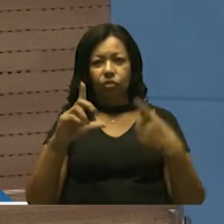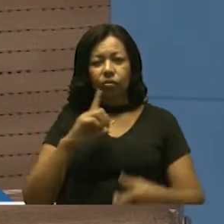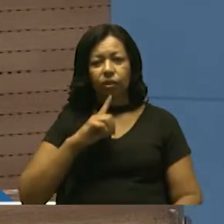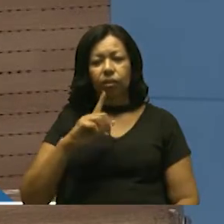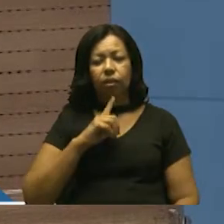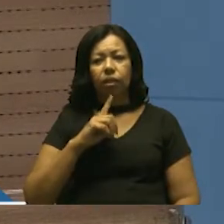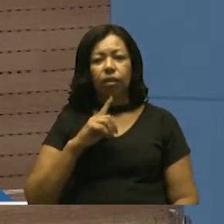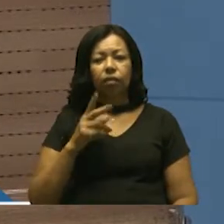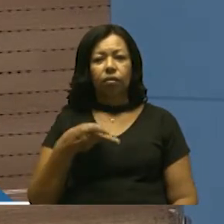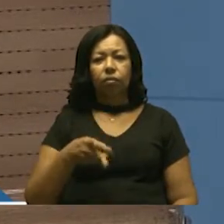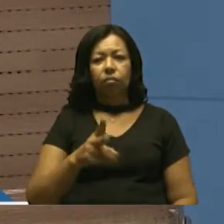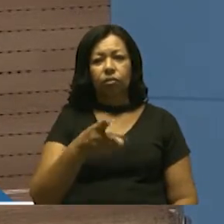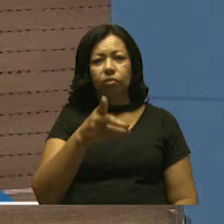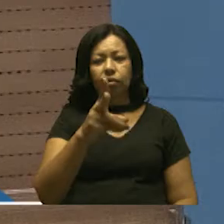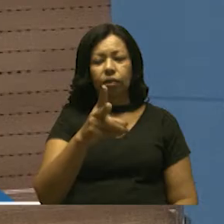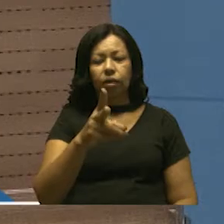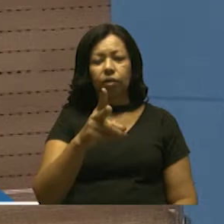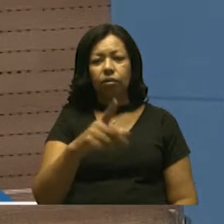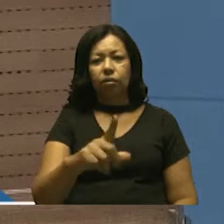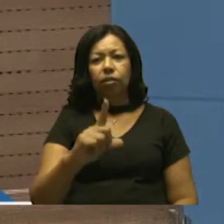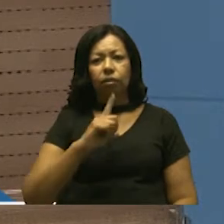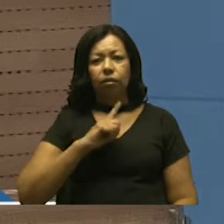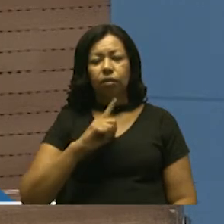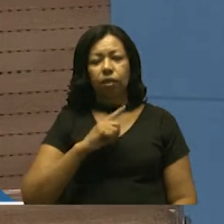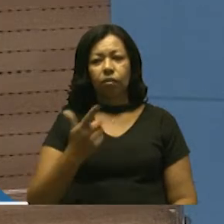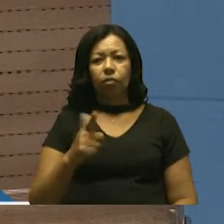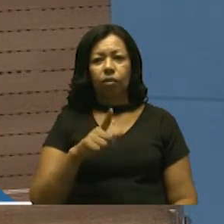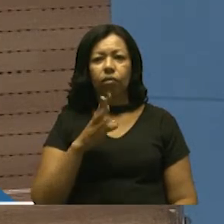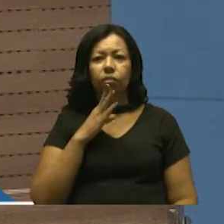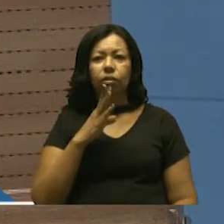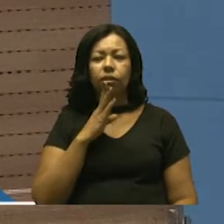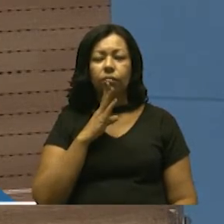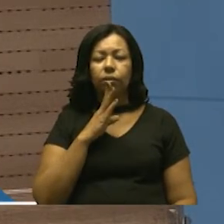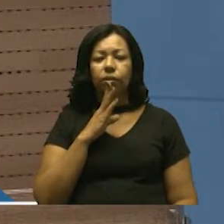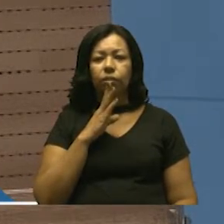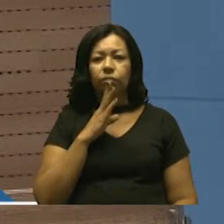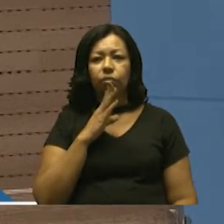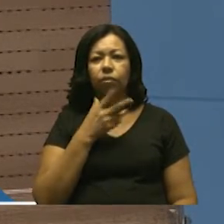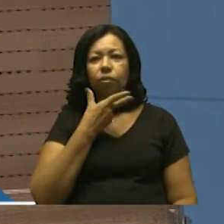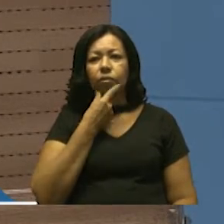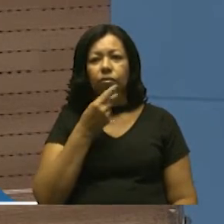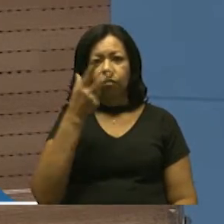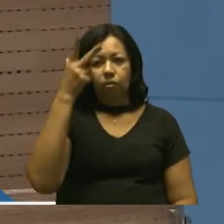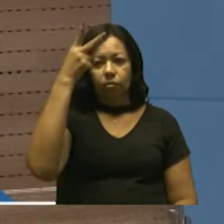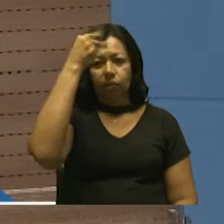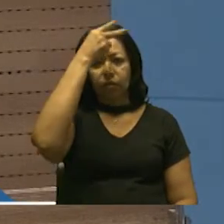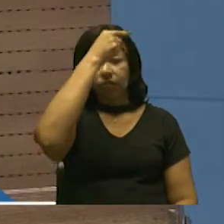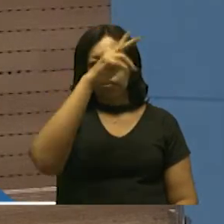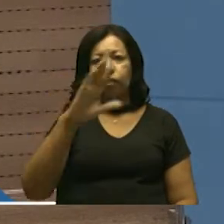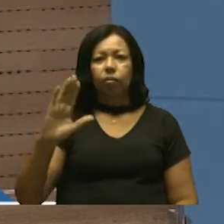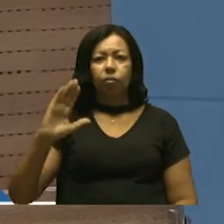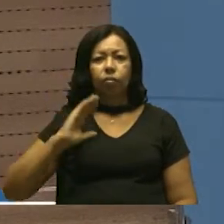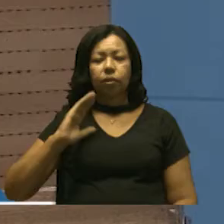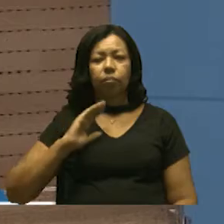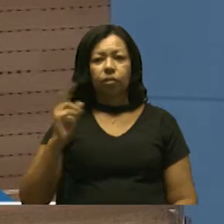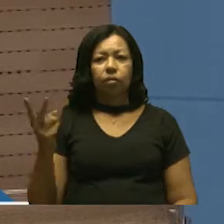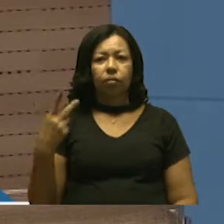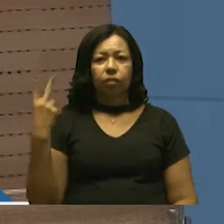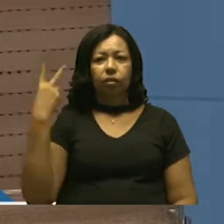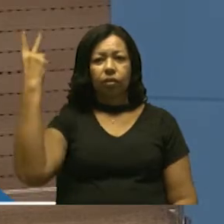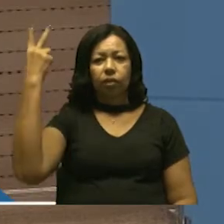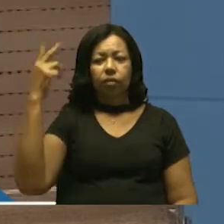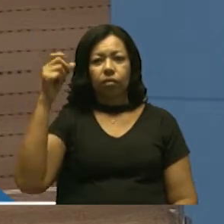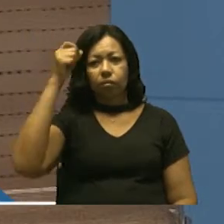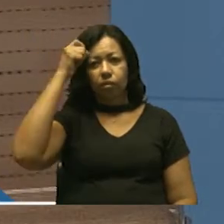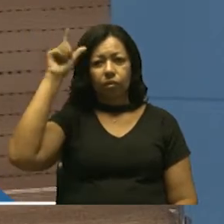a permanência, que haja o reconhecimento do nosso prefeito municipal quanto à valorização da